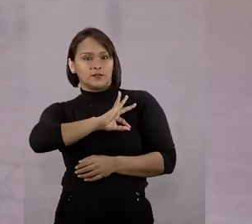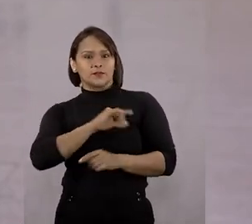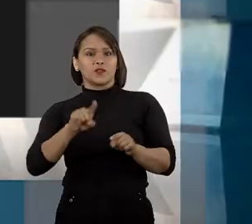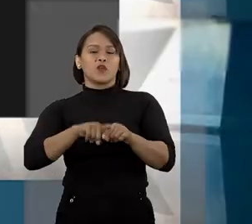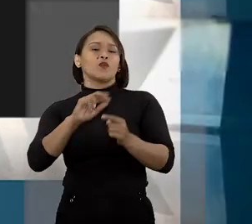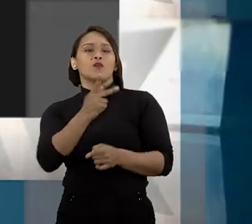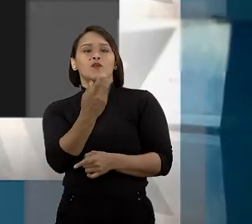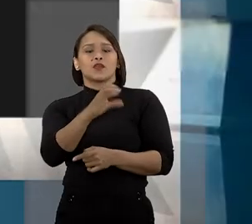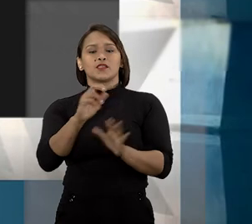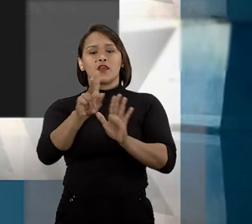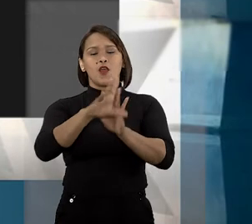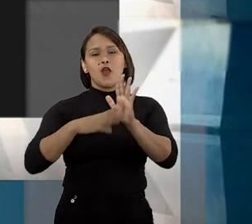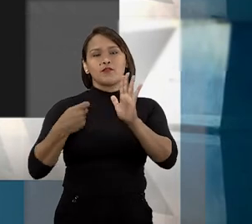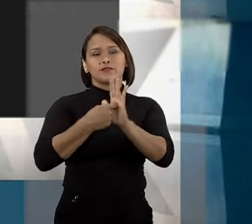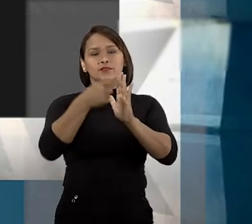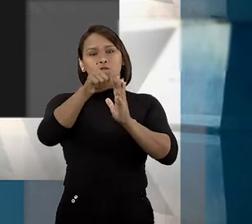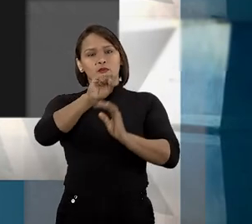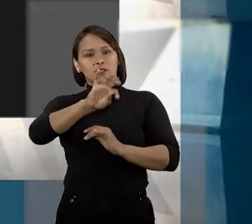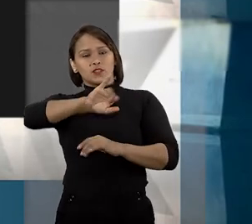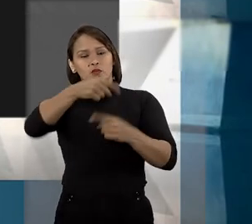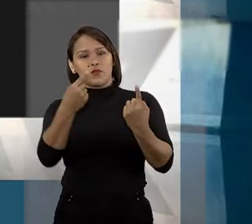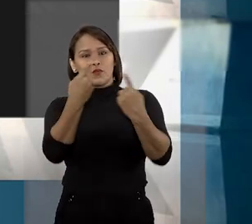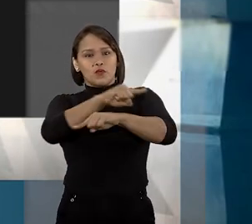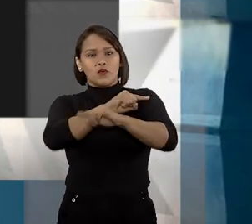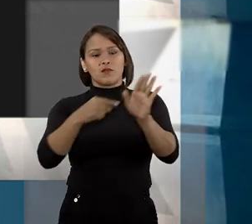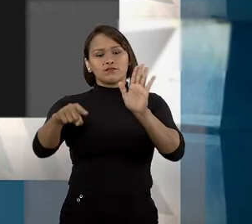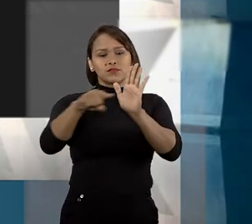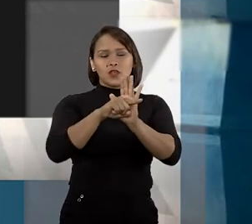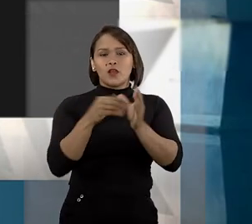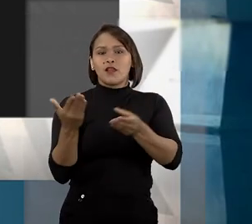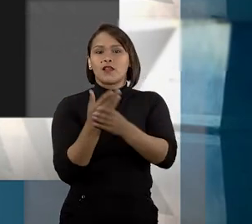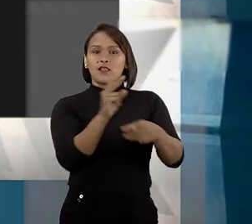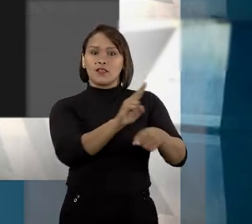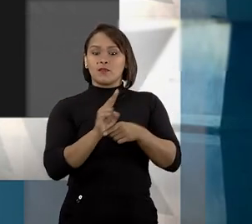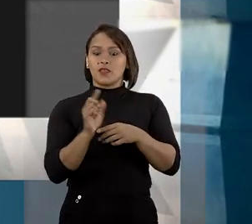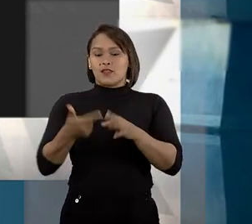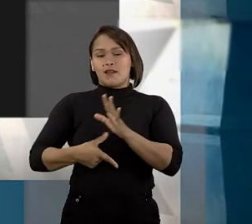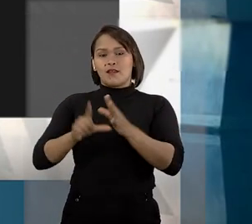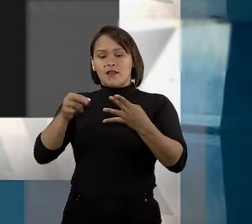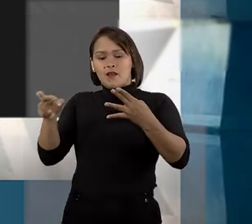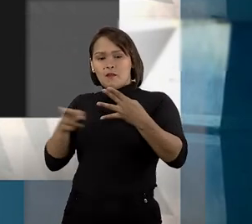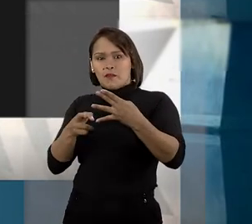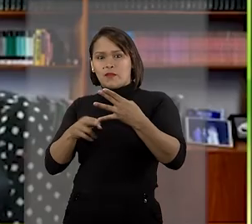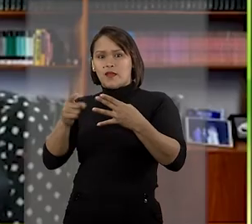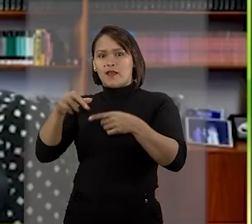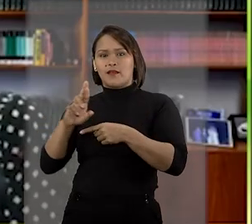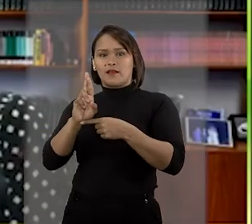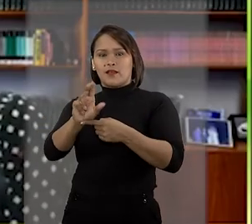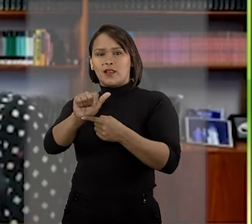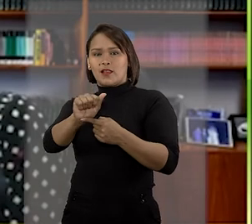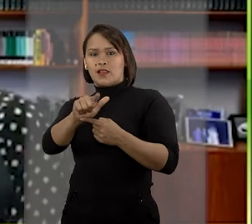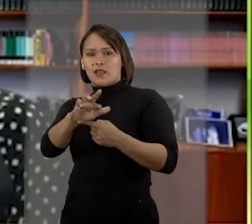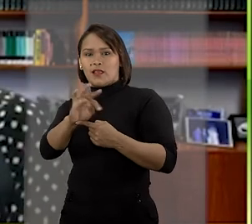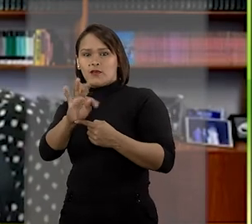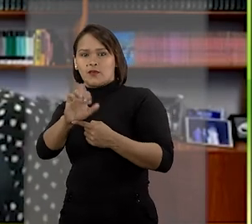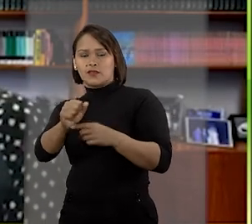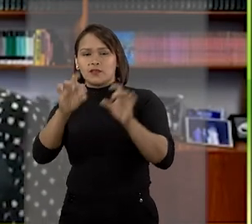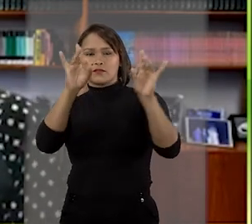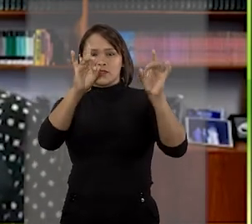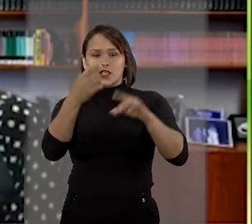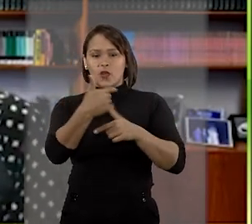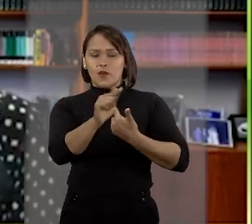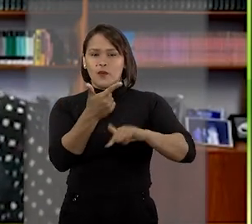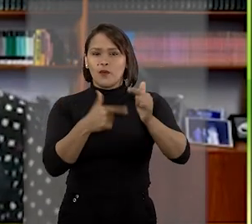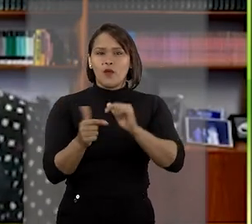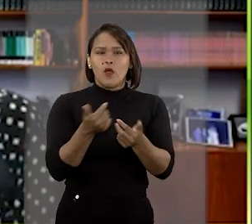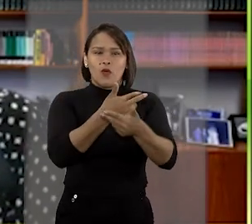polícia. O Ames Corpus foi impetrado no STJ contra a decisão negativa de eliminar na instância anterior. A relatora, ministra Laurita Vaz,